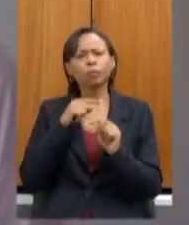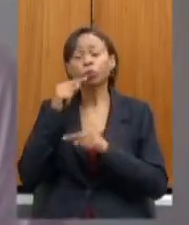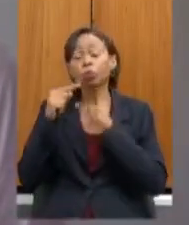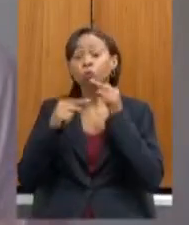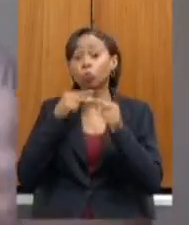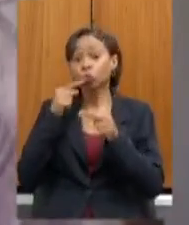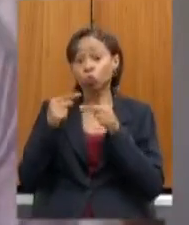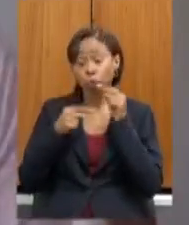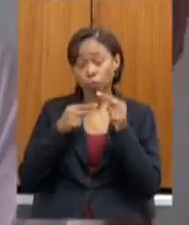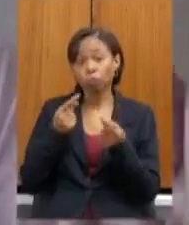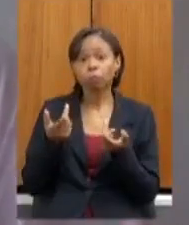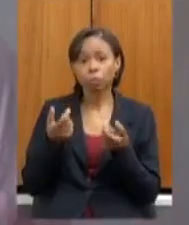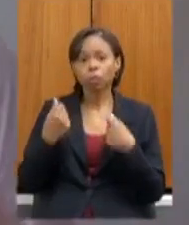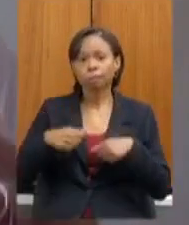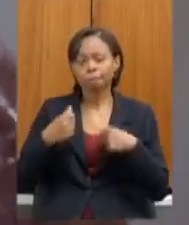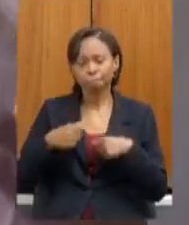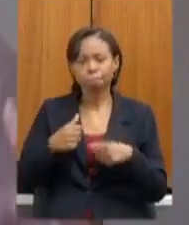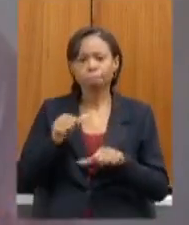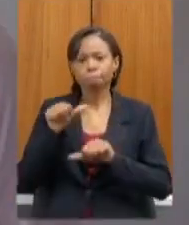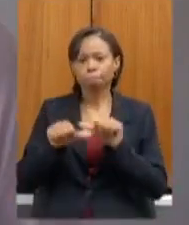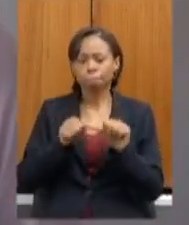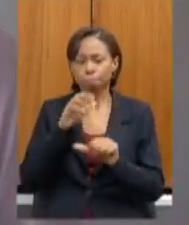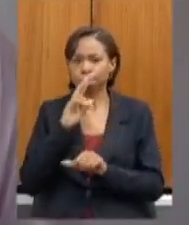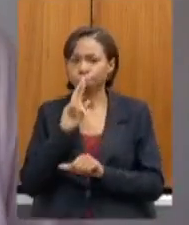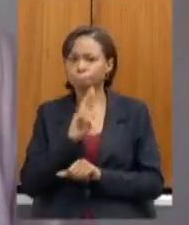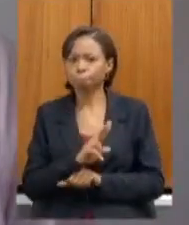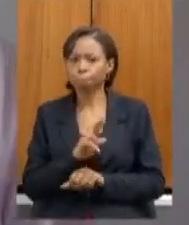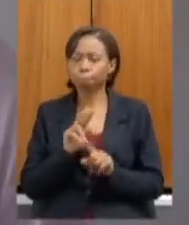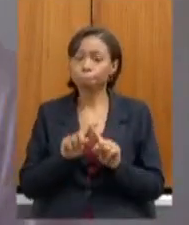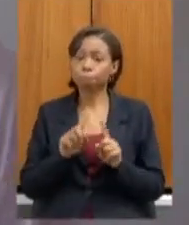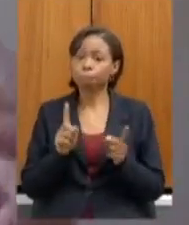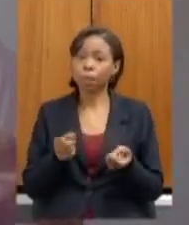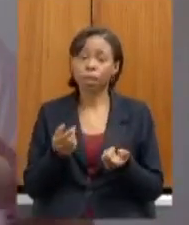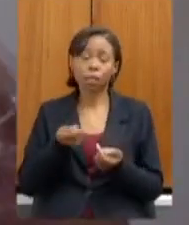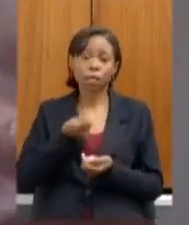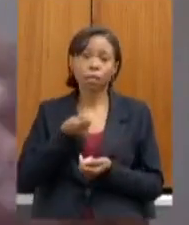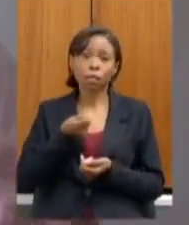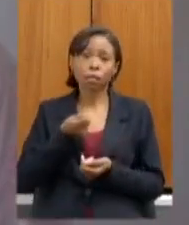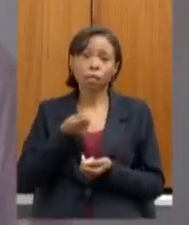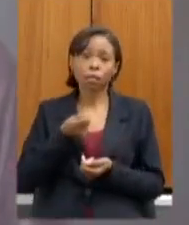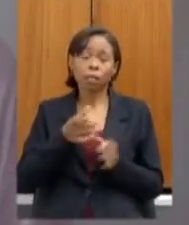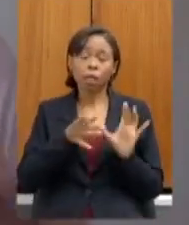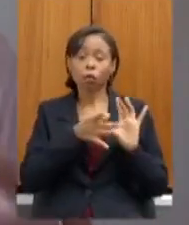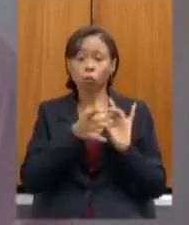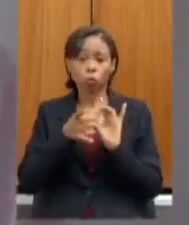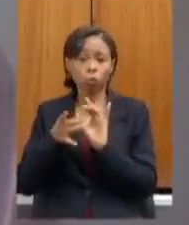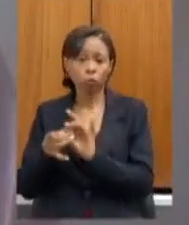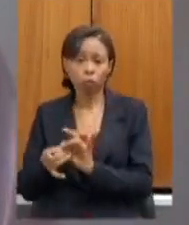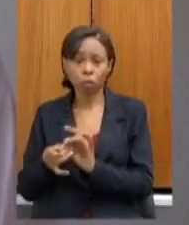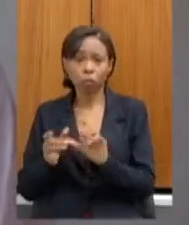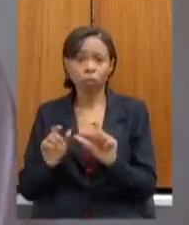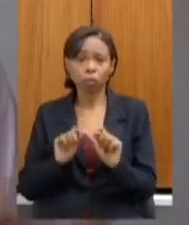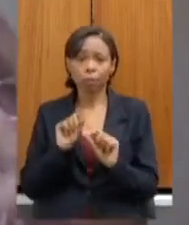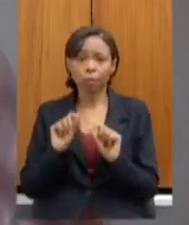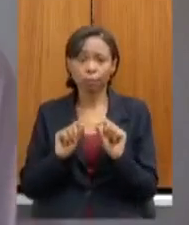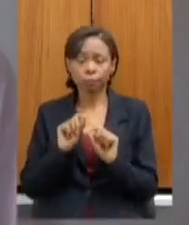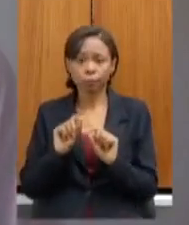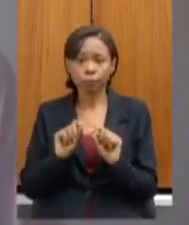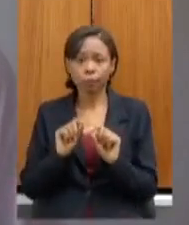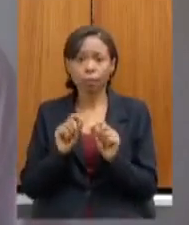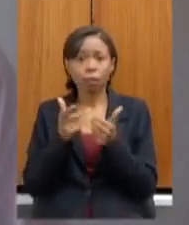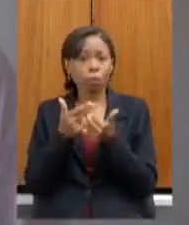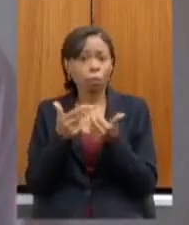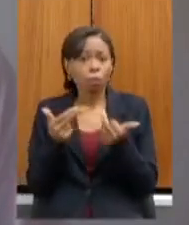rede que precisava ser tratado precisava ser respondido mas que precisava ser inserido num contexto de que aquilo ali é algo que pode ser